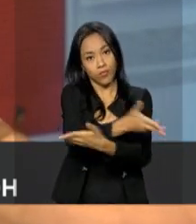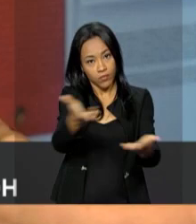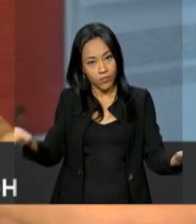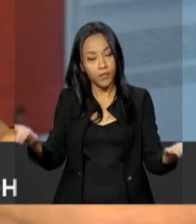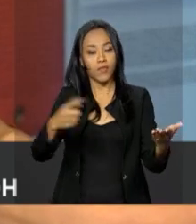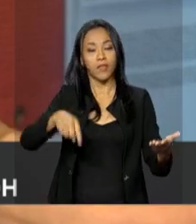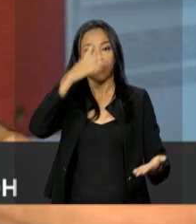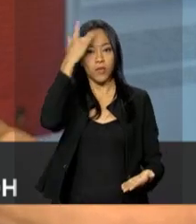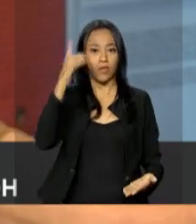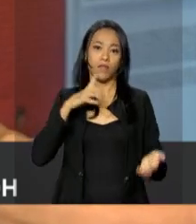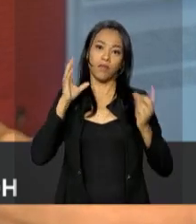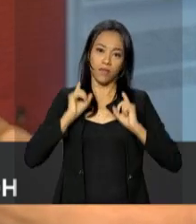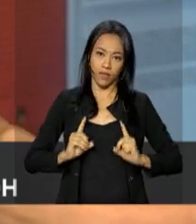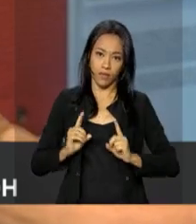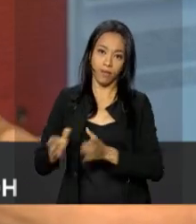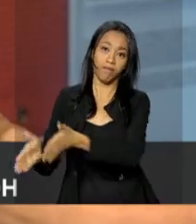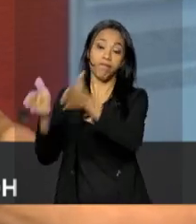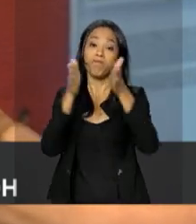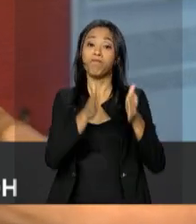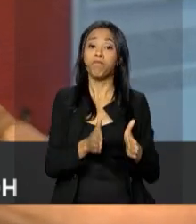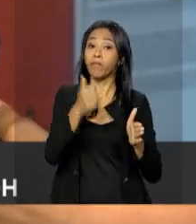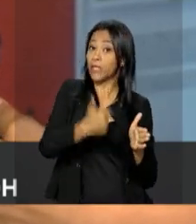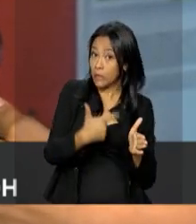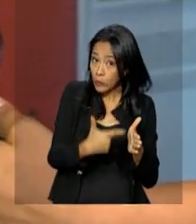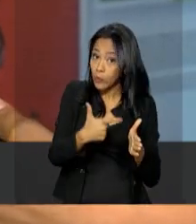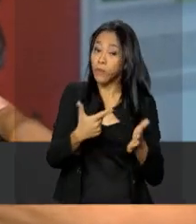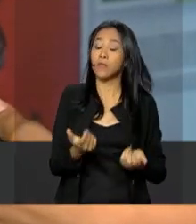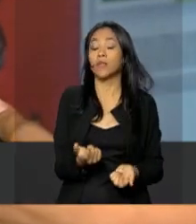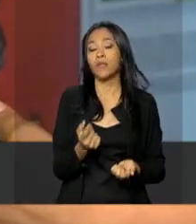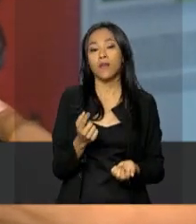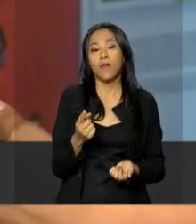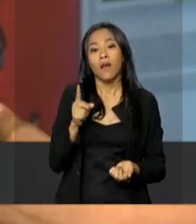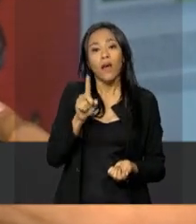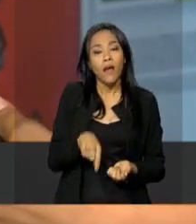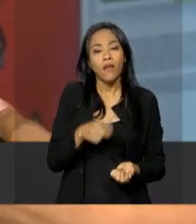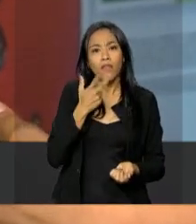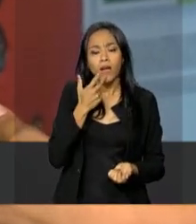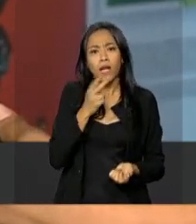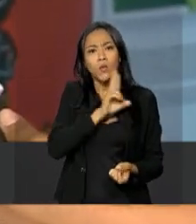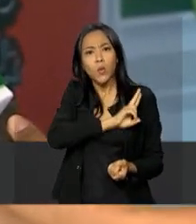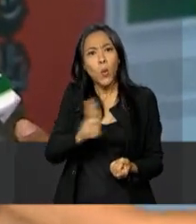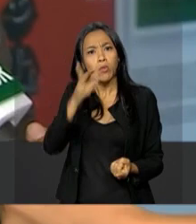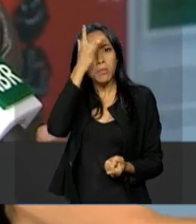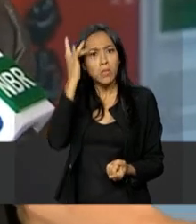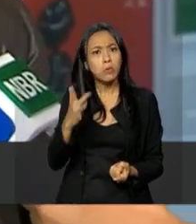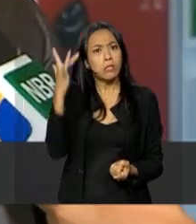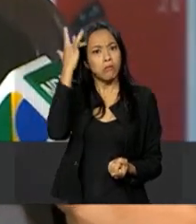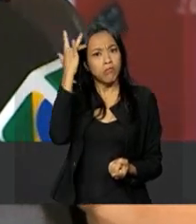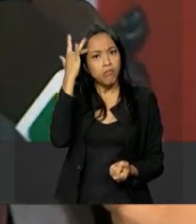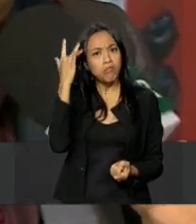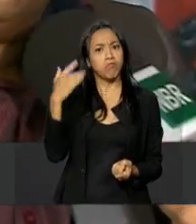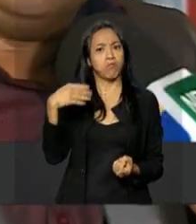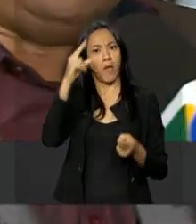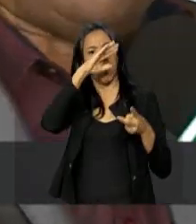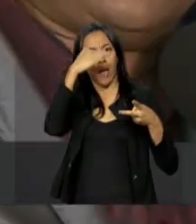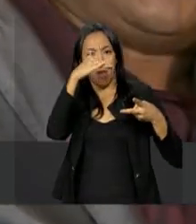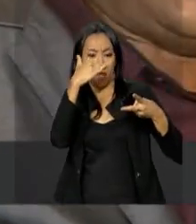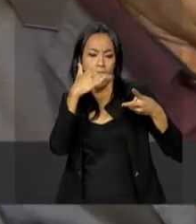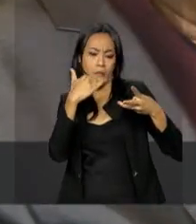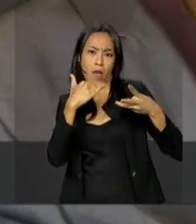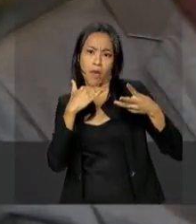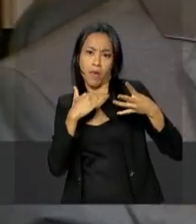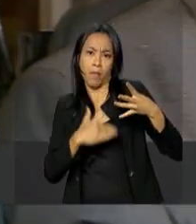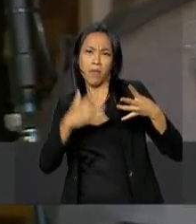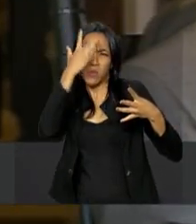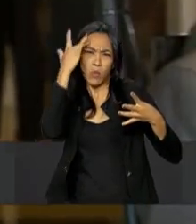Uma segunda parte fala sobre grandes nomes, grandes feitos. Então fala de Steve Wander, Frida